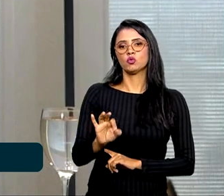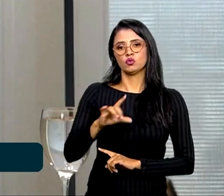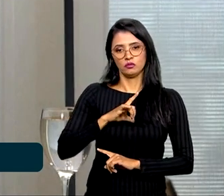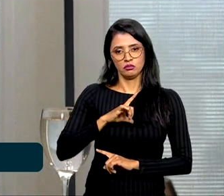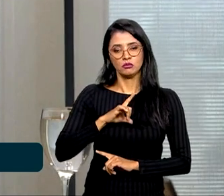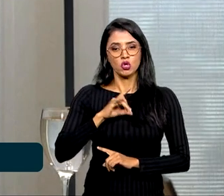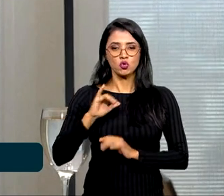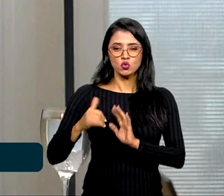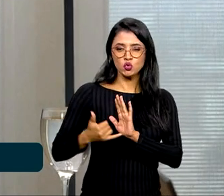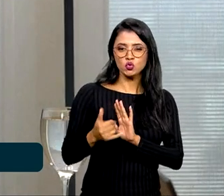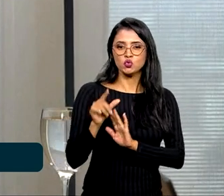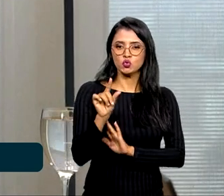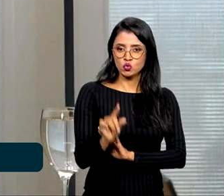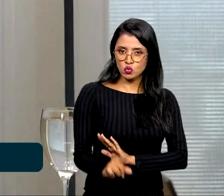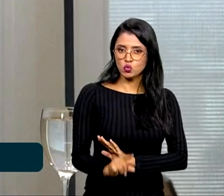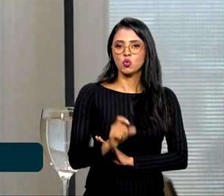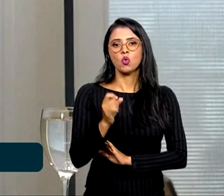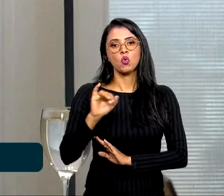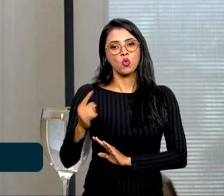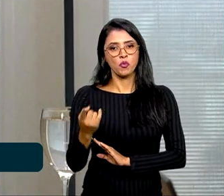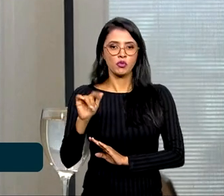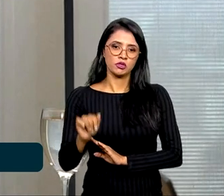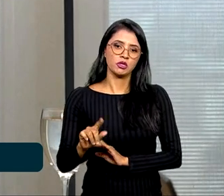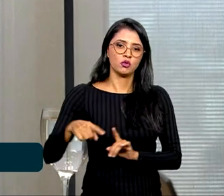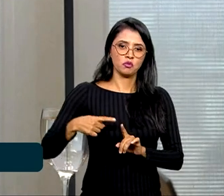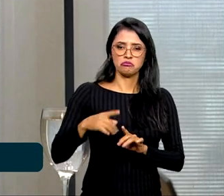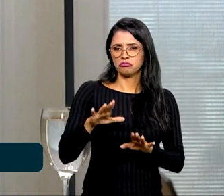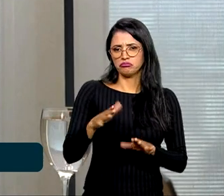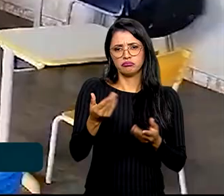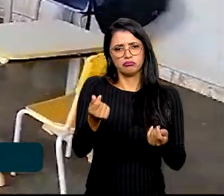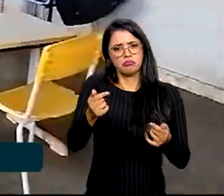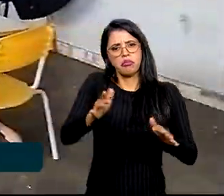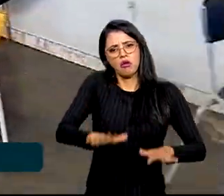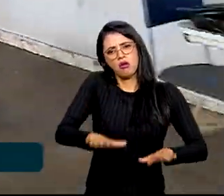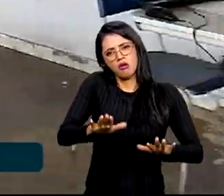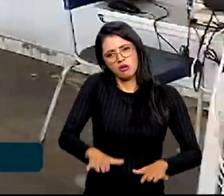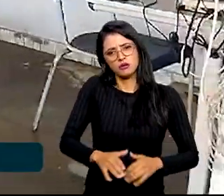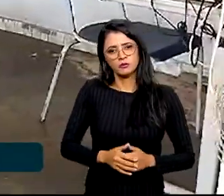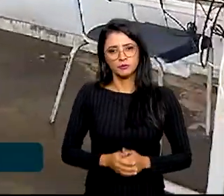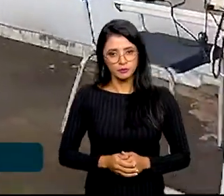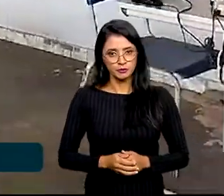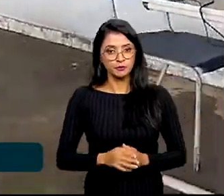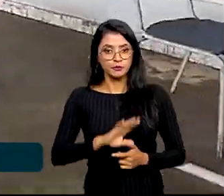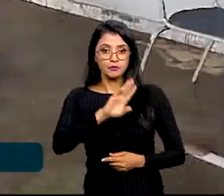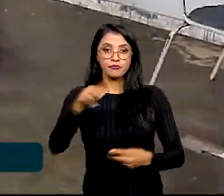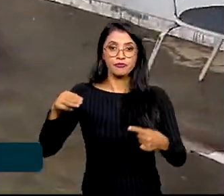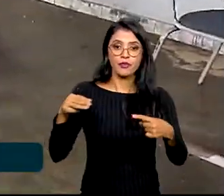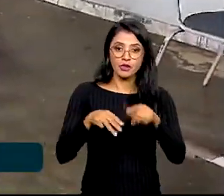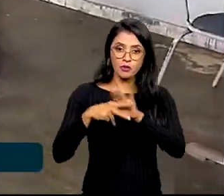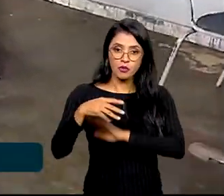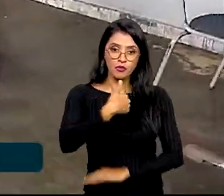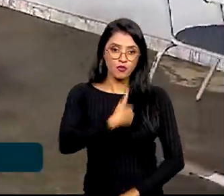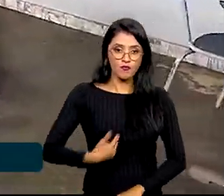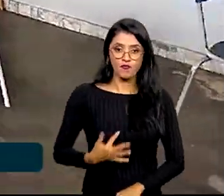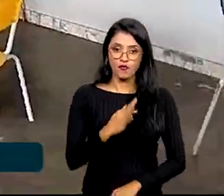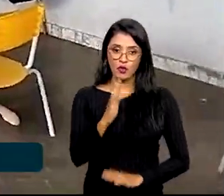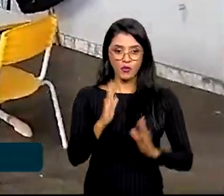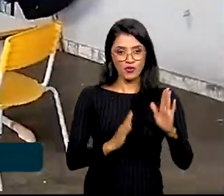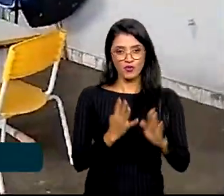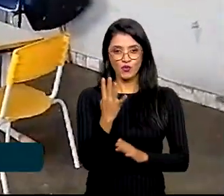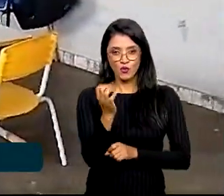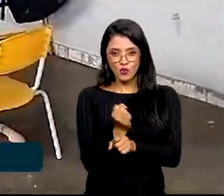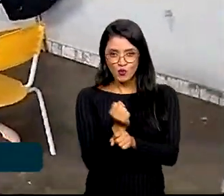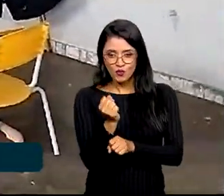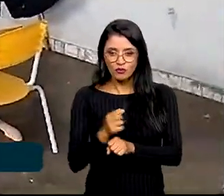os juros mais o spread do banco de 1% mais o risco. Então fica muito barato. A meta do governo federal é que em quatro anos,